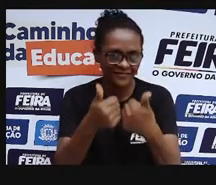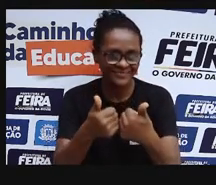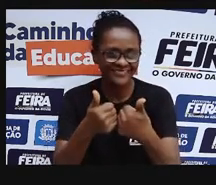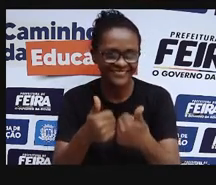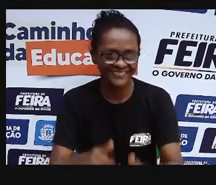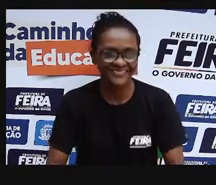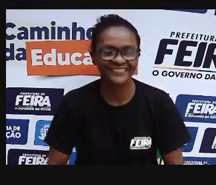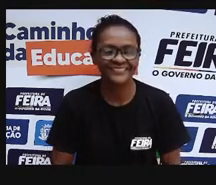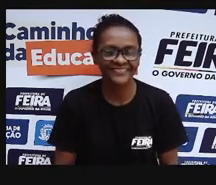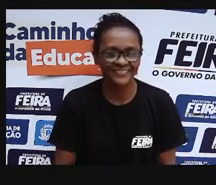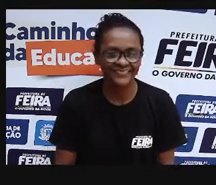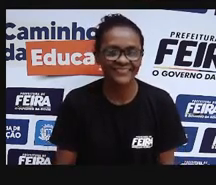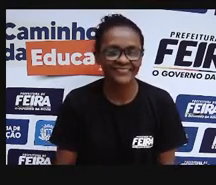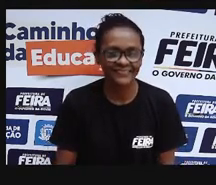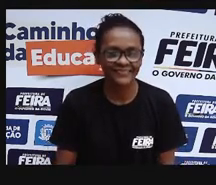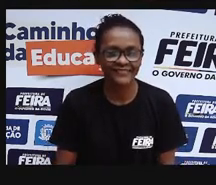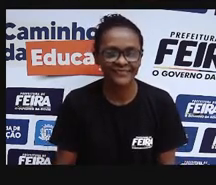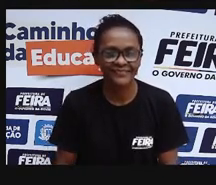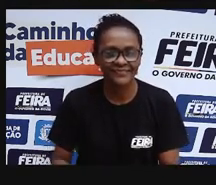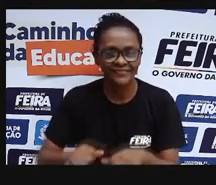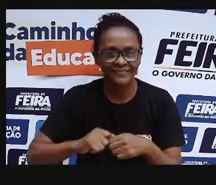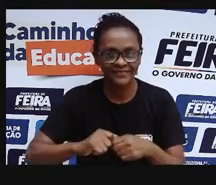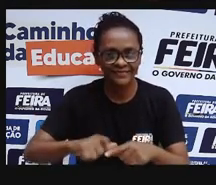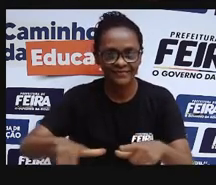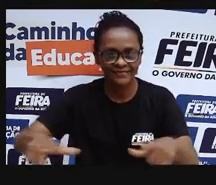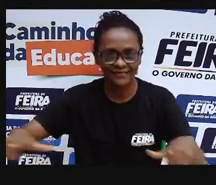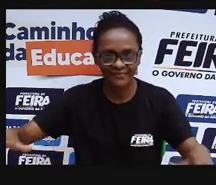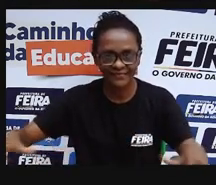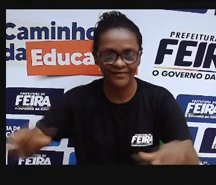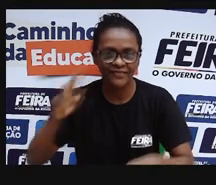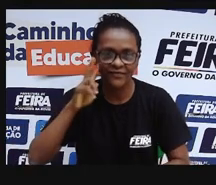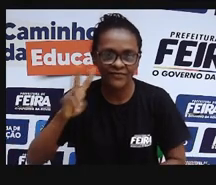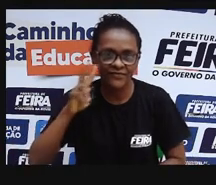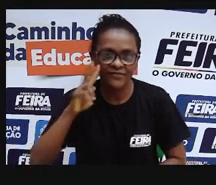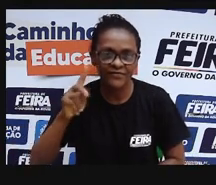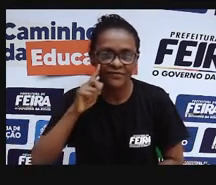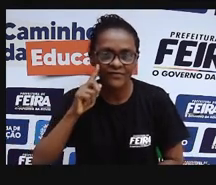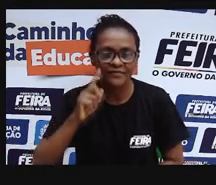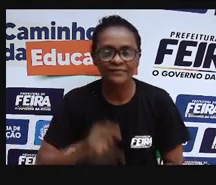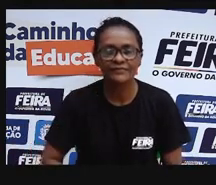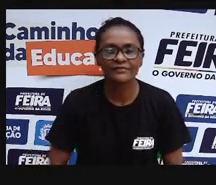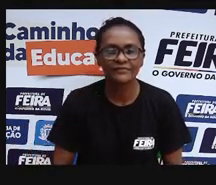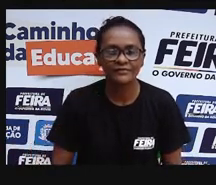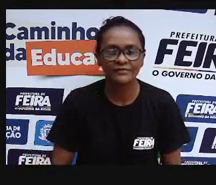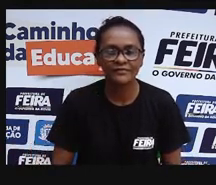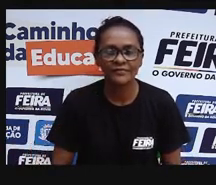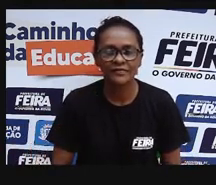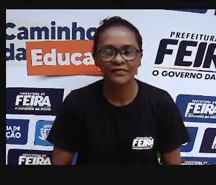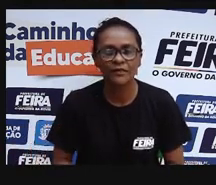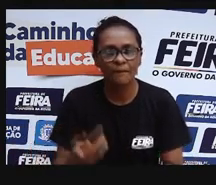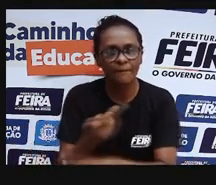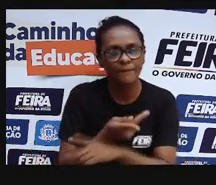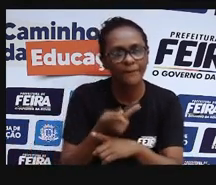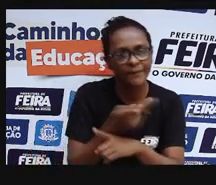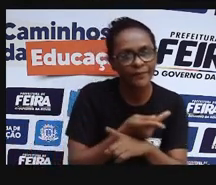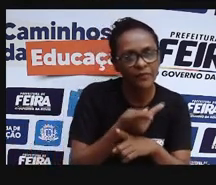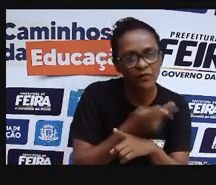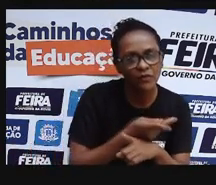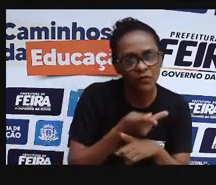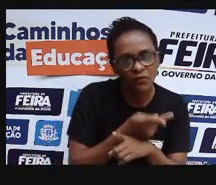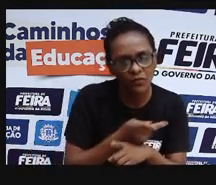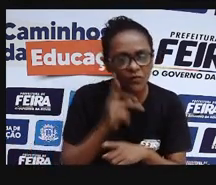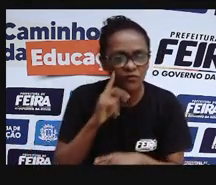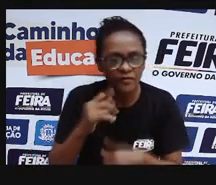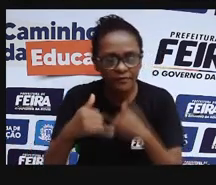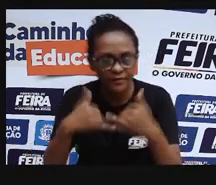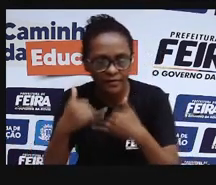Então, vou voltar para os nossos slides agora e eu sugiro que vocês descubram um pouco mais do SUS a